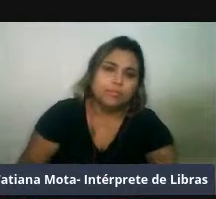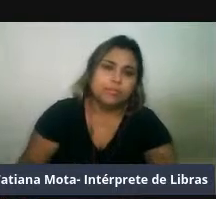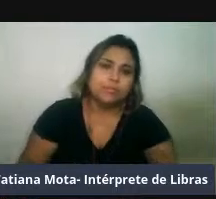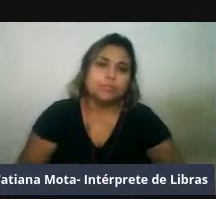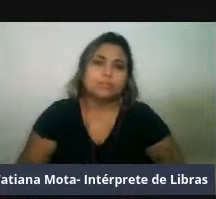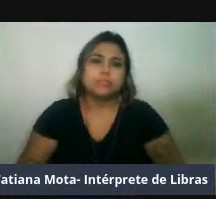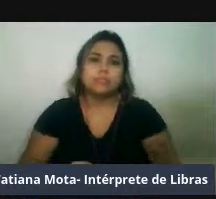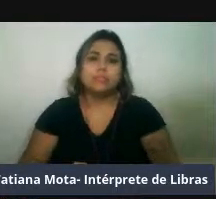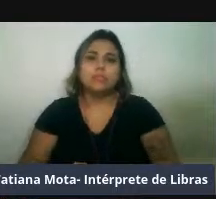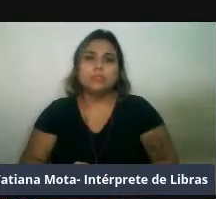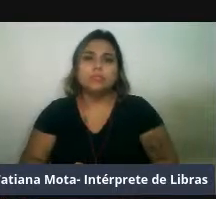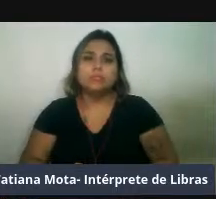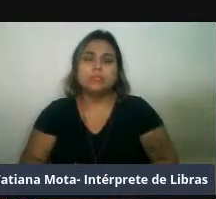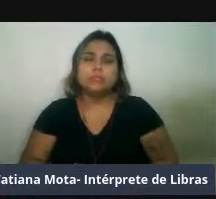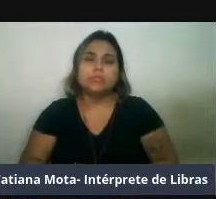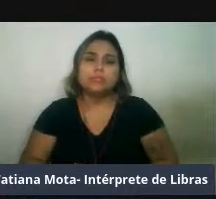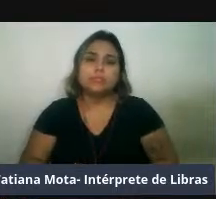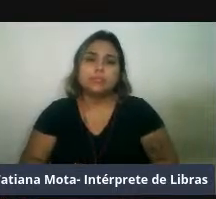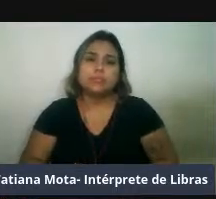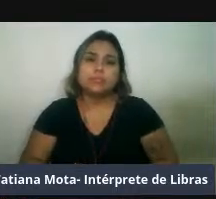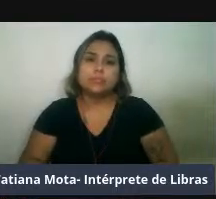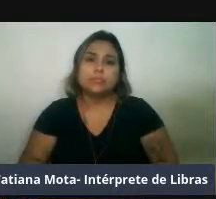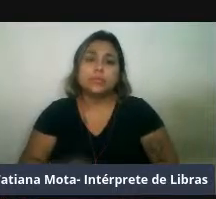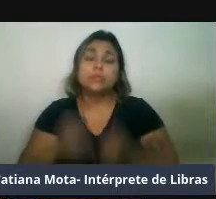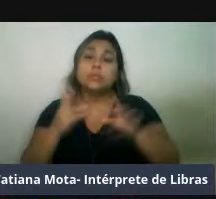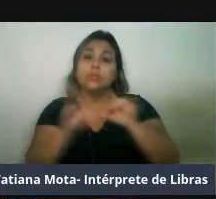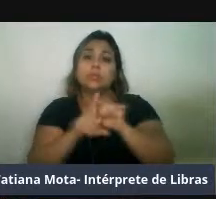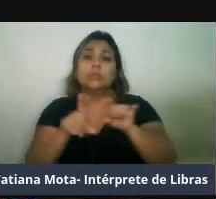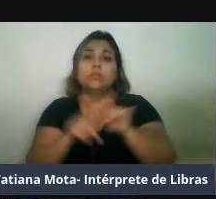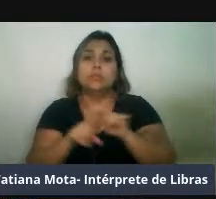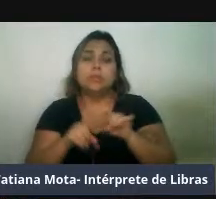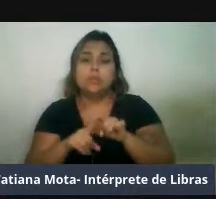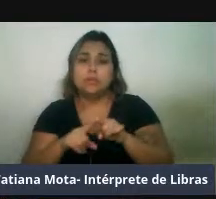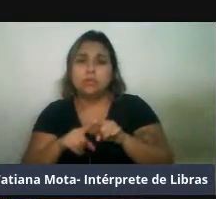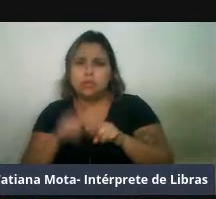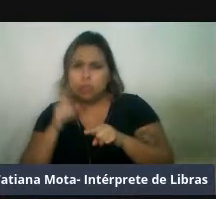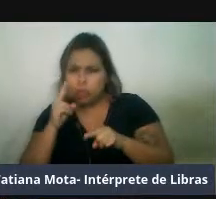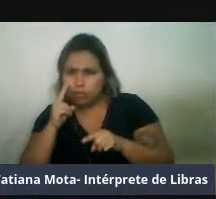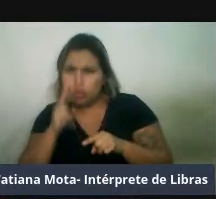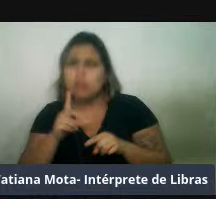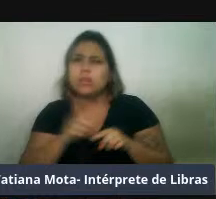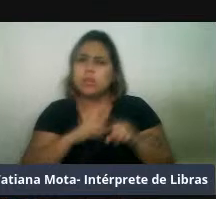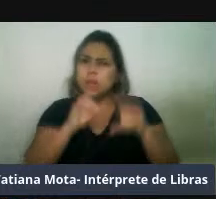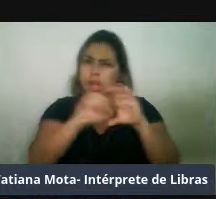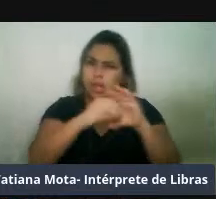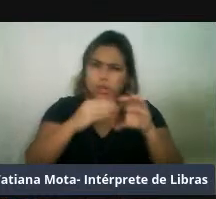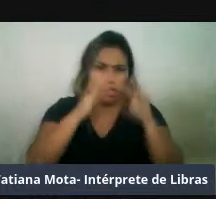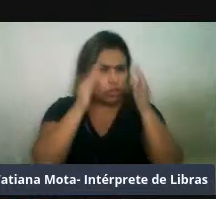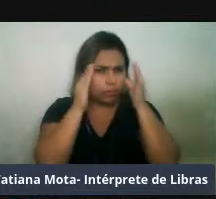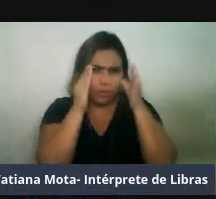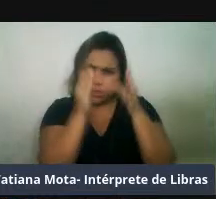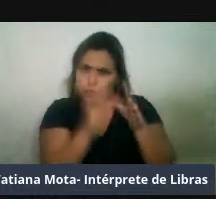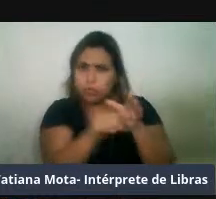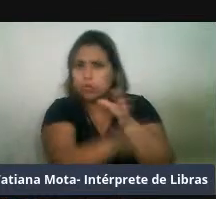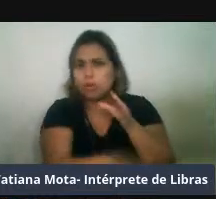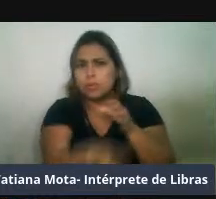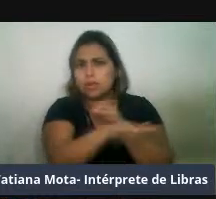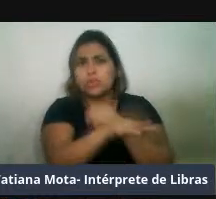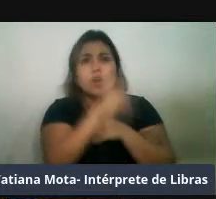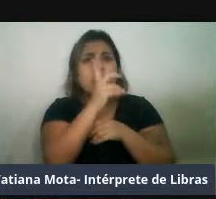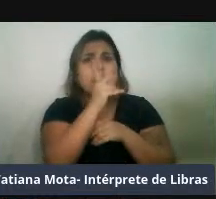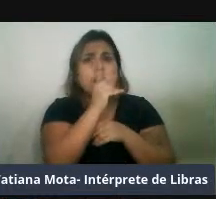E incluindo nisso, a gente também tem um aspecto, né, que é muito específico dos ambientes aquáticos, que é a questão